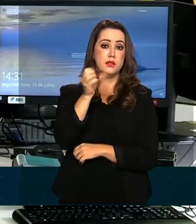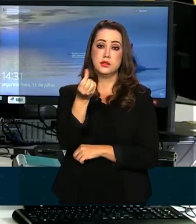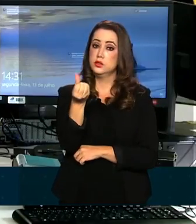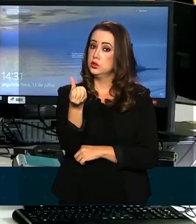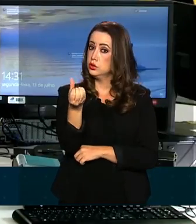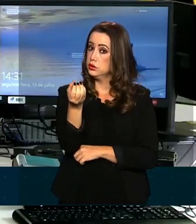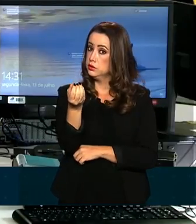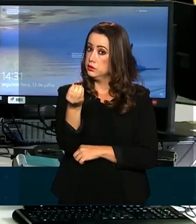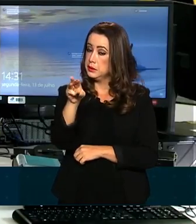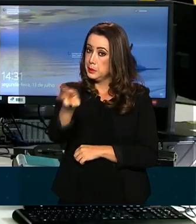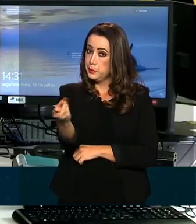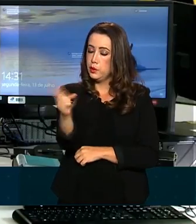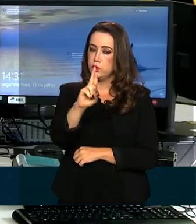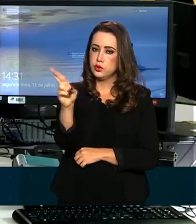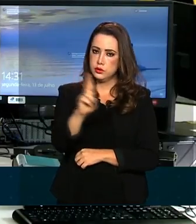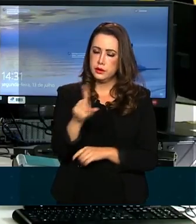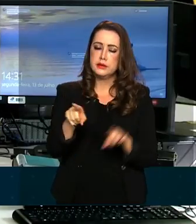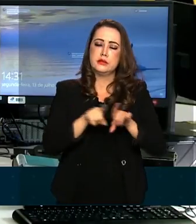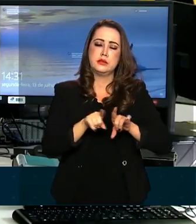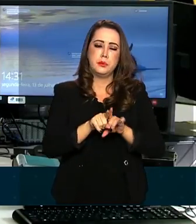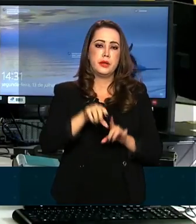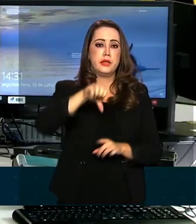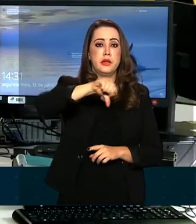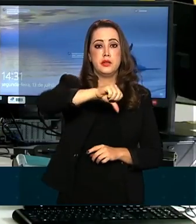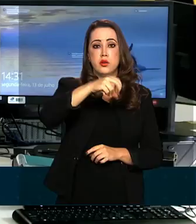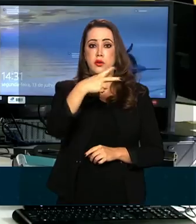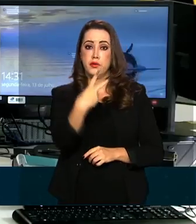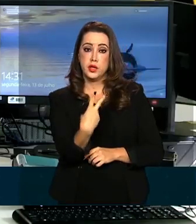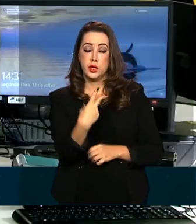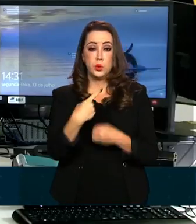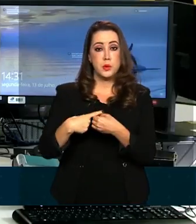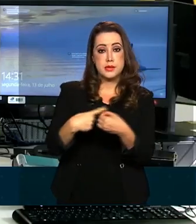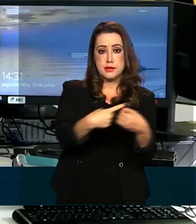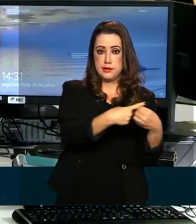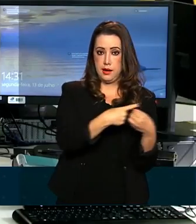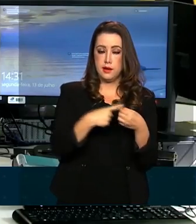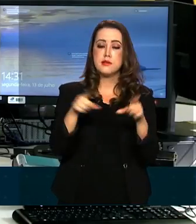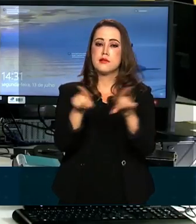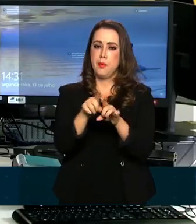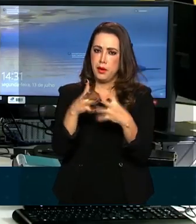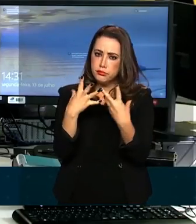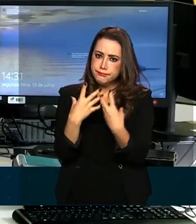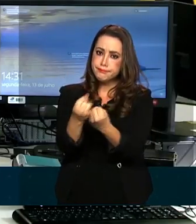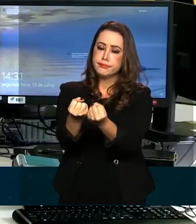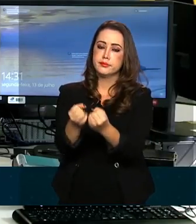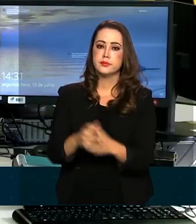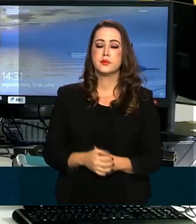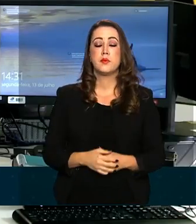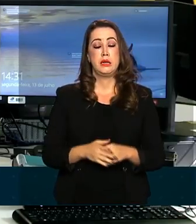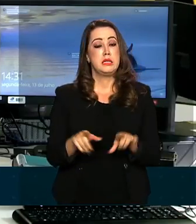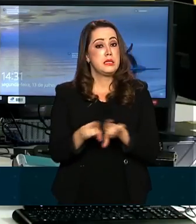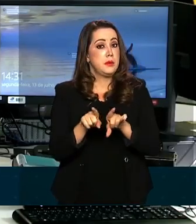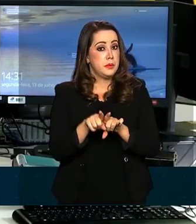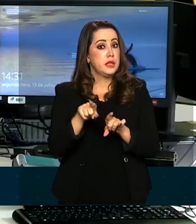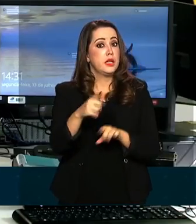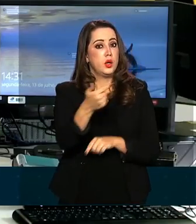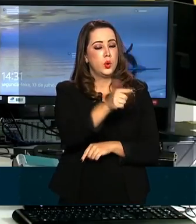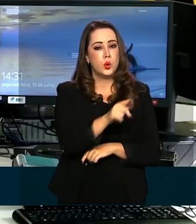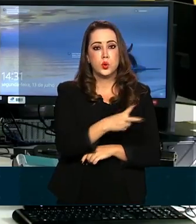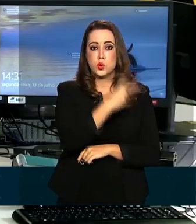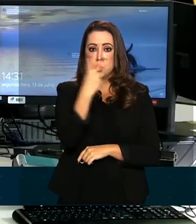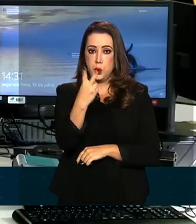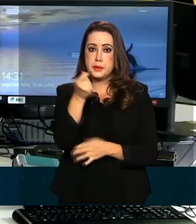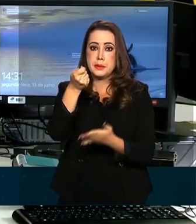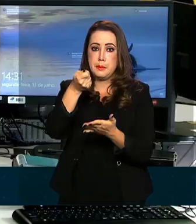reais. Além disso, 92 municípios fluminenses também recebem o dinheiro. Restam ainda outras duas